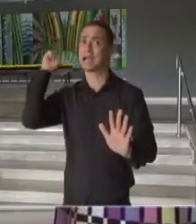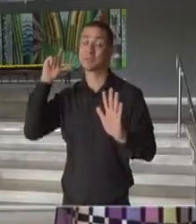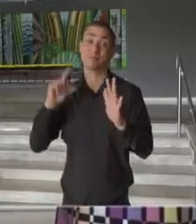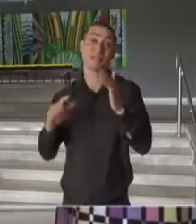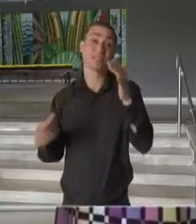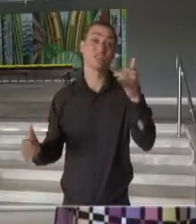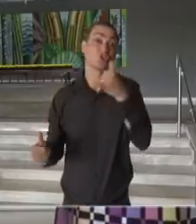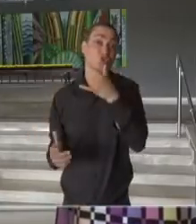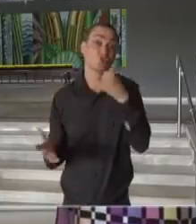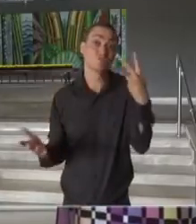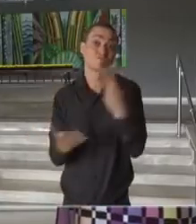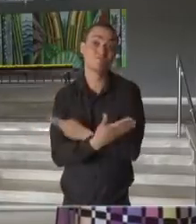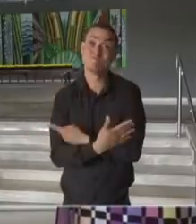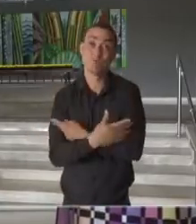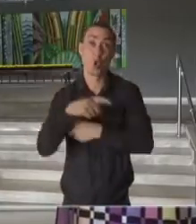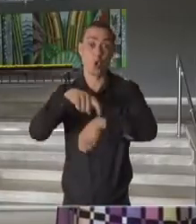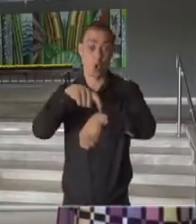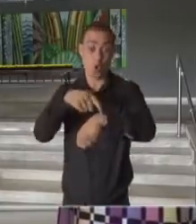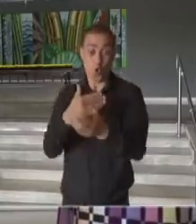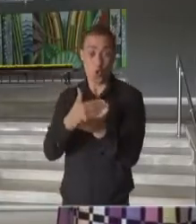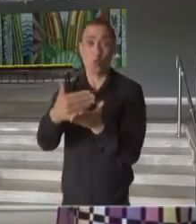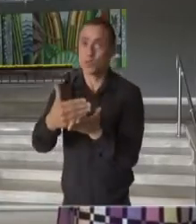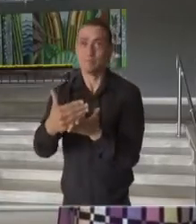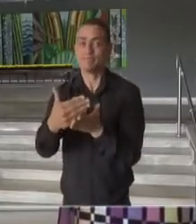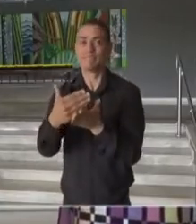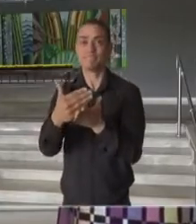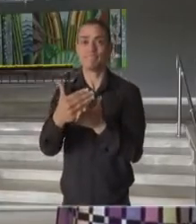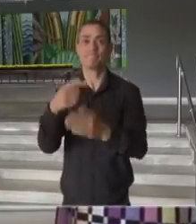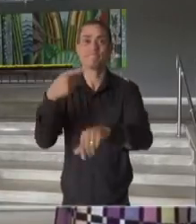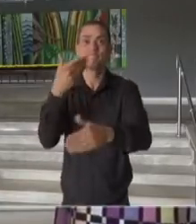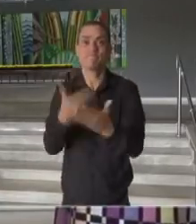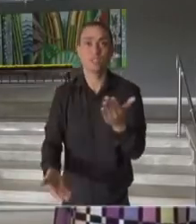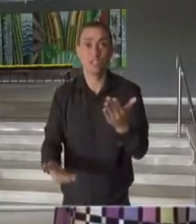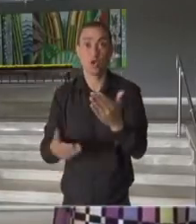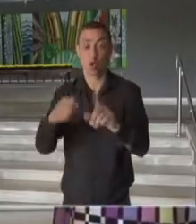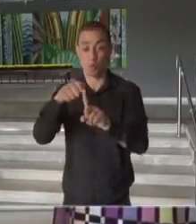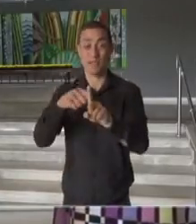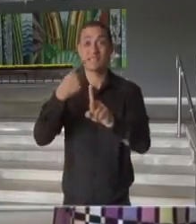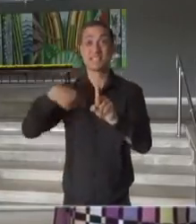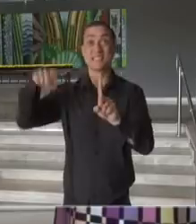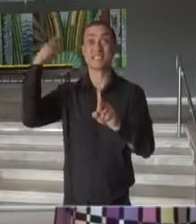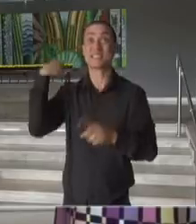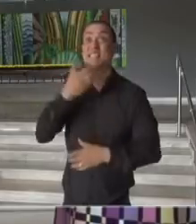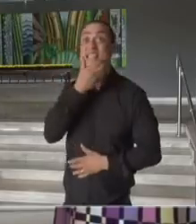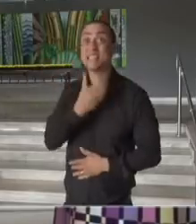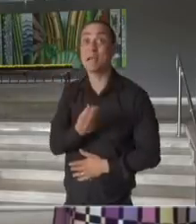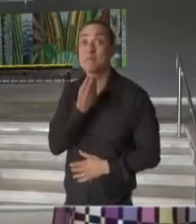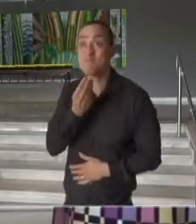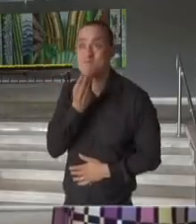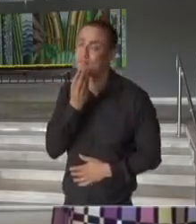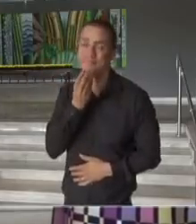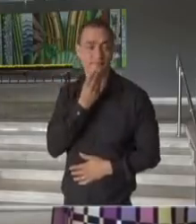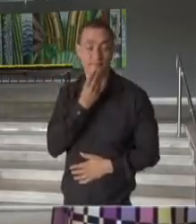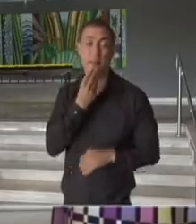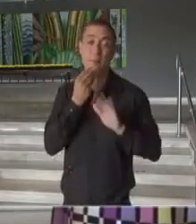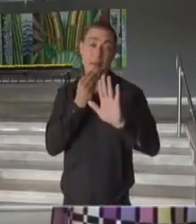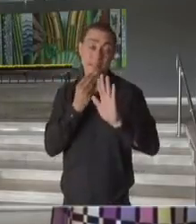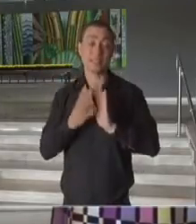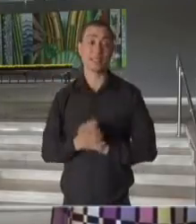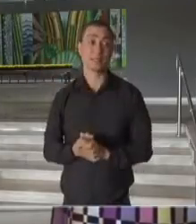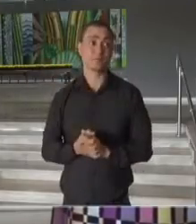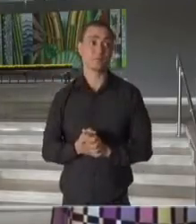Tristemente, perdemos o momento de termos iniciado essa vacinação já no início de dezembro do ano passado. Mas, para não ficarmos aqui